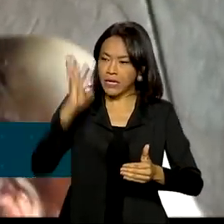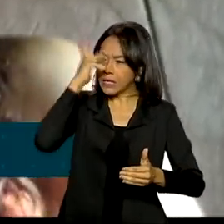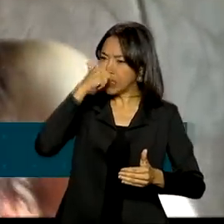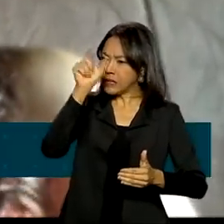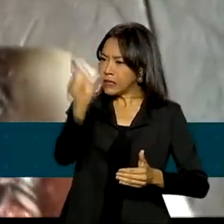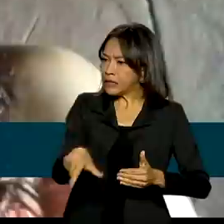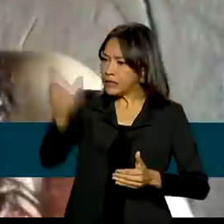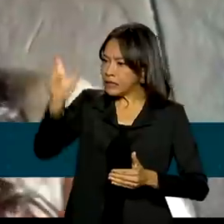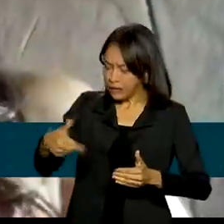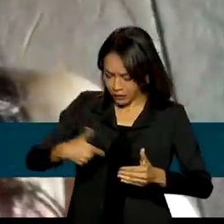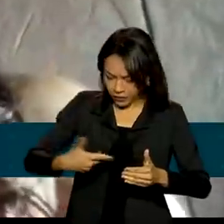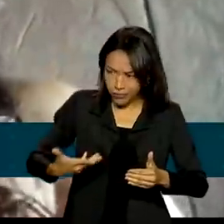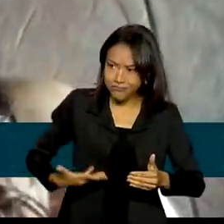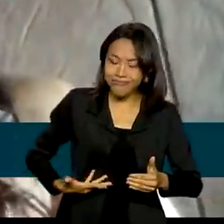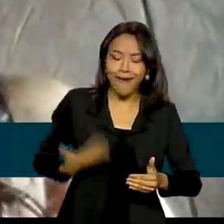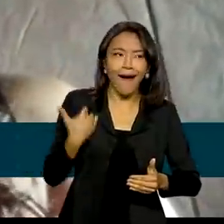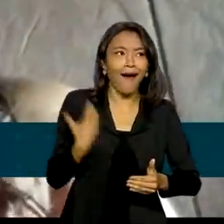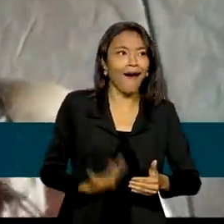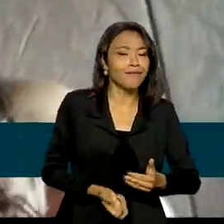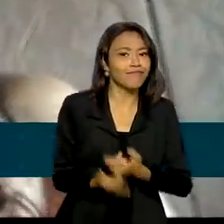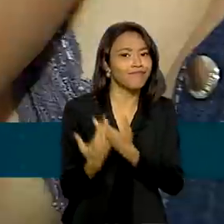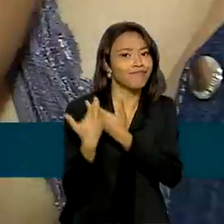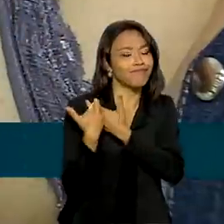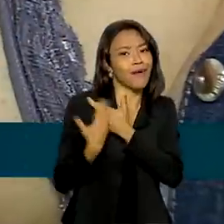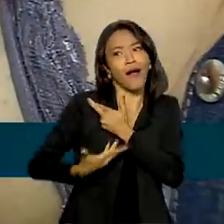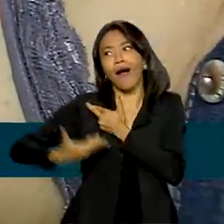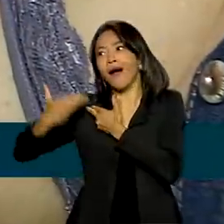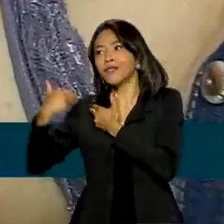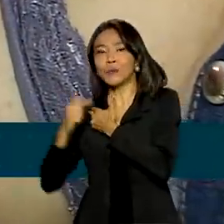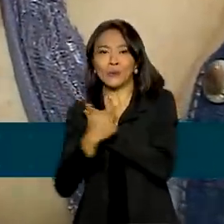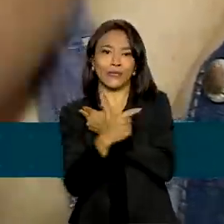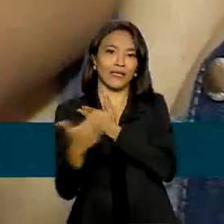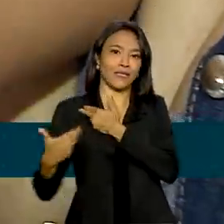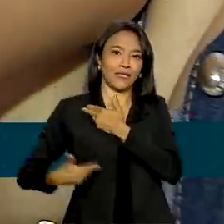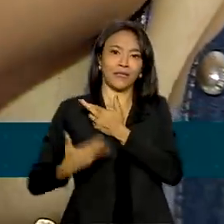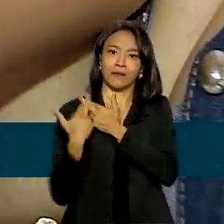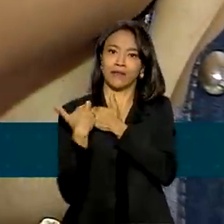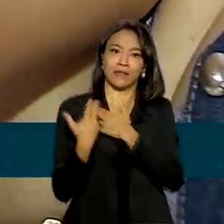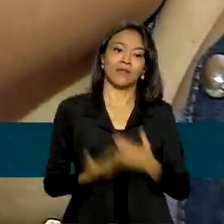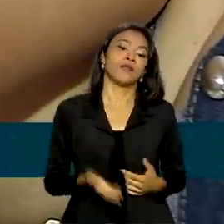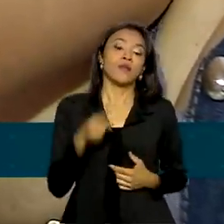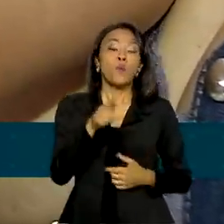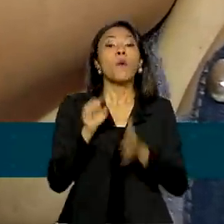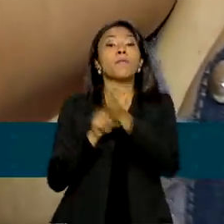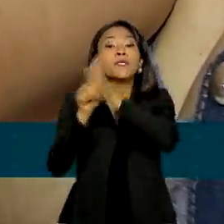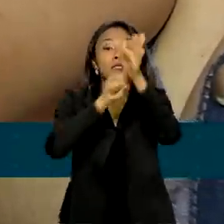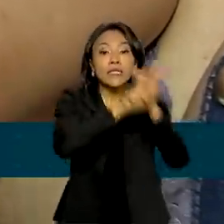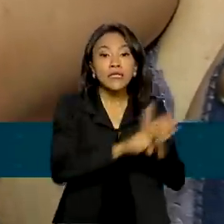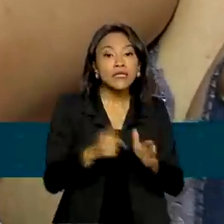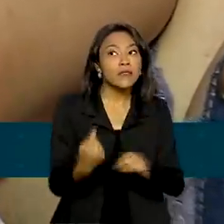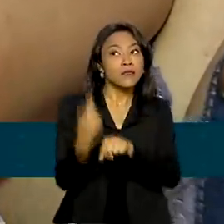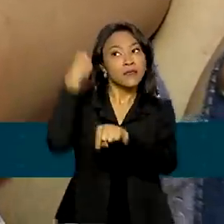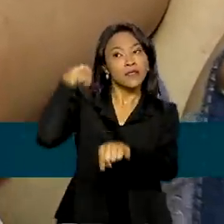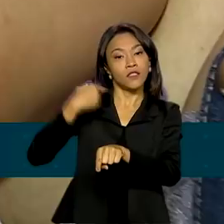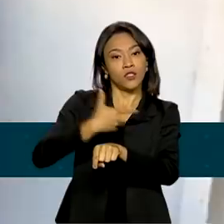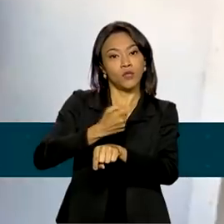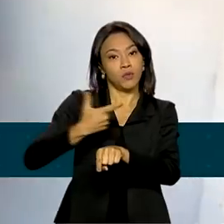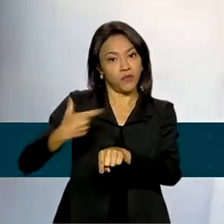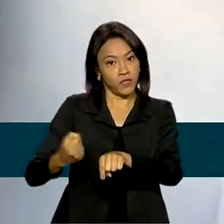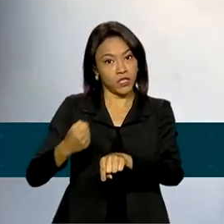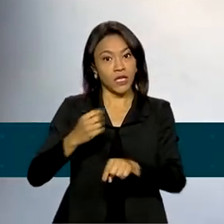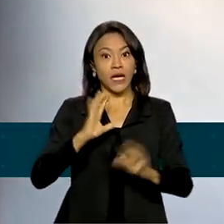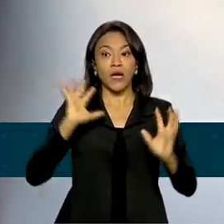vou ter uma responsabilidade enorme que eu não tinha antes. Segundo pesquisa realizada no país, em 2020, a cada mil